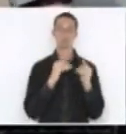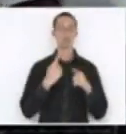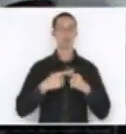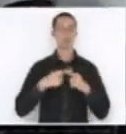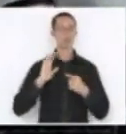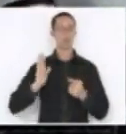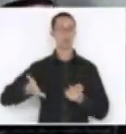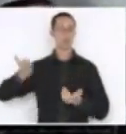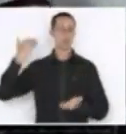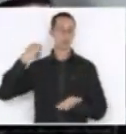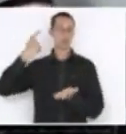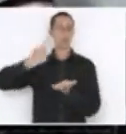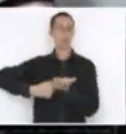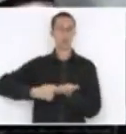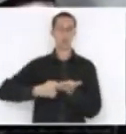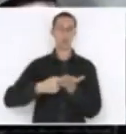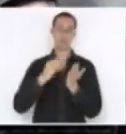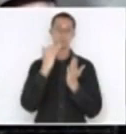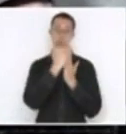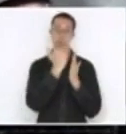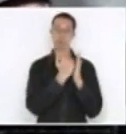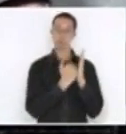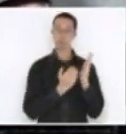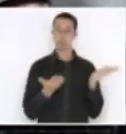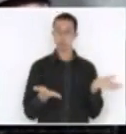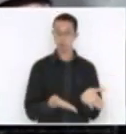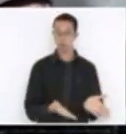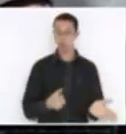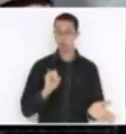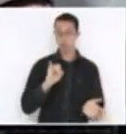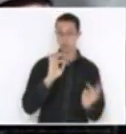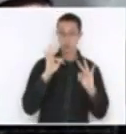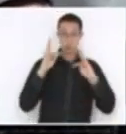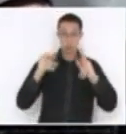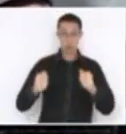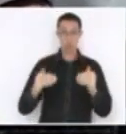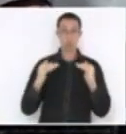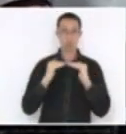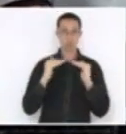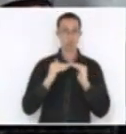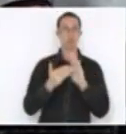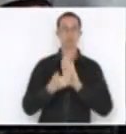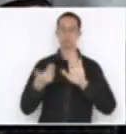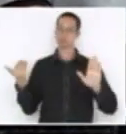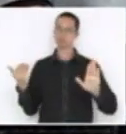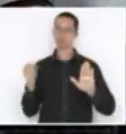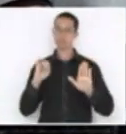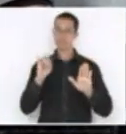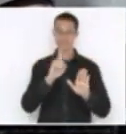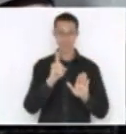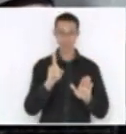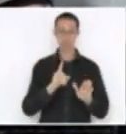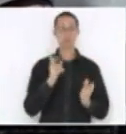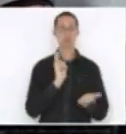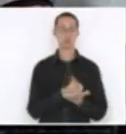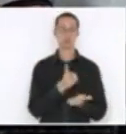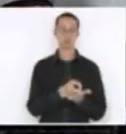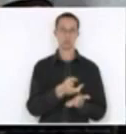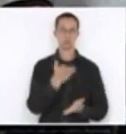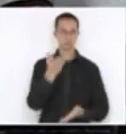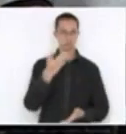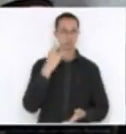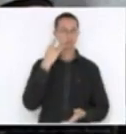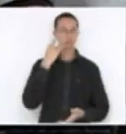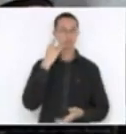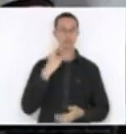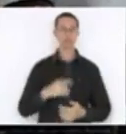no dia de hoje. Havendo acordo de todos os líderes, eu posso retirá-lo. Caso contrário, mantenho. Mauro de Nadal, vossa excelência, tem a